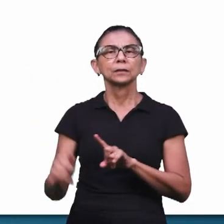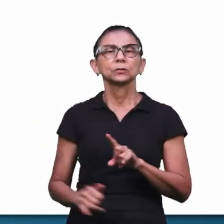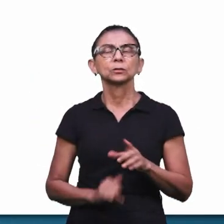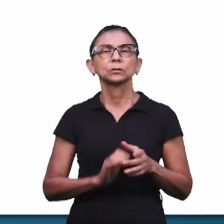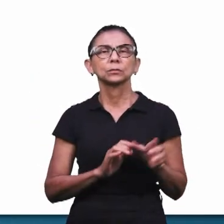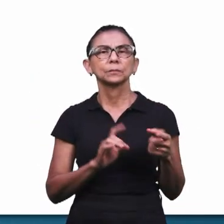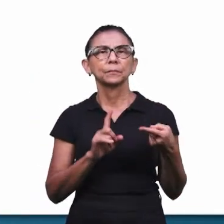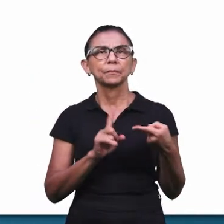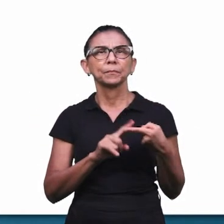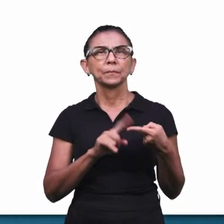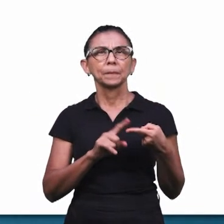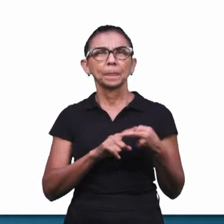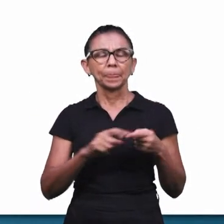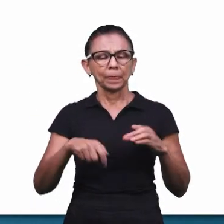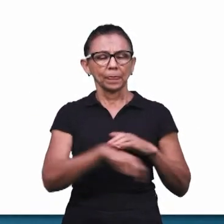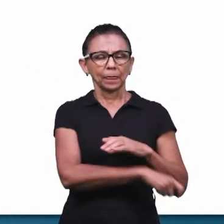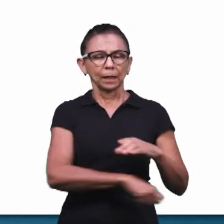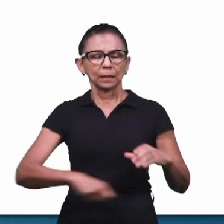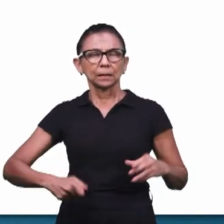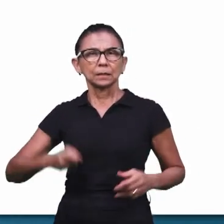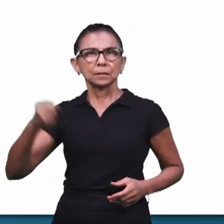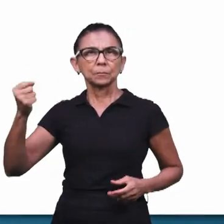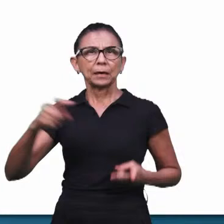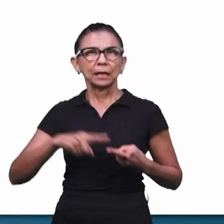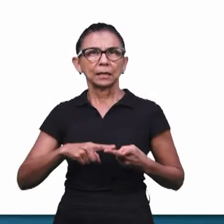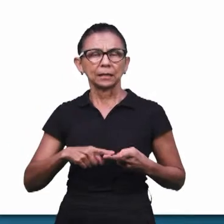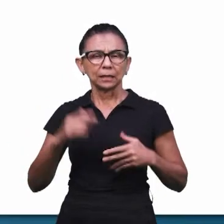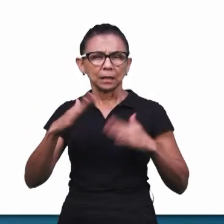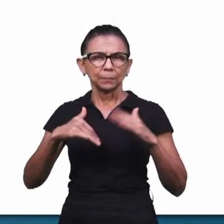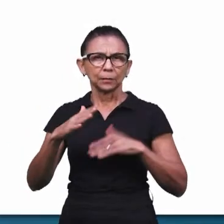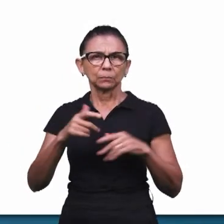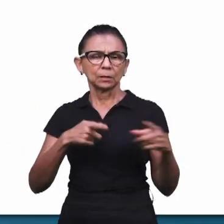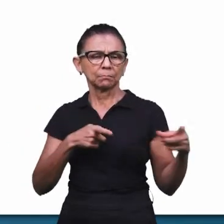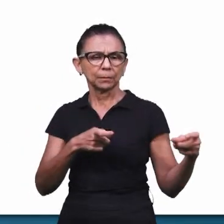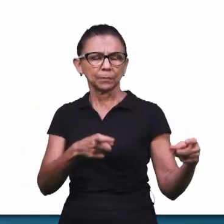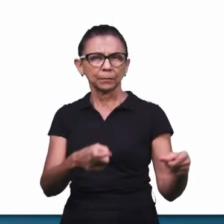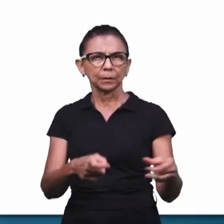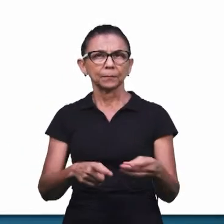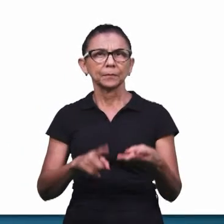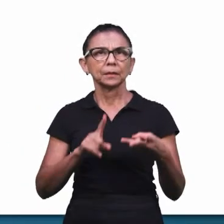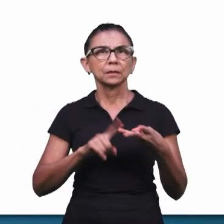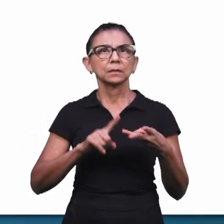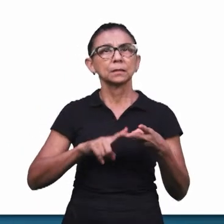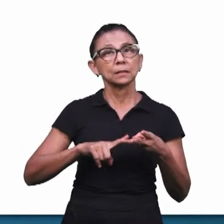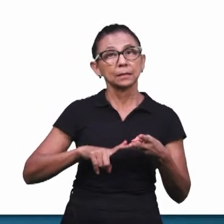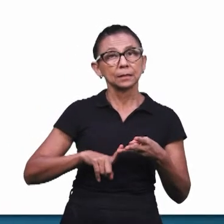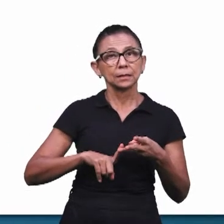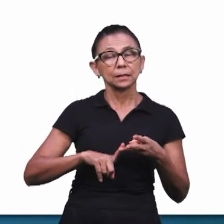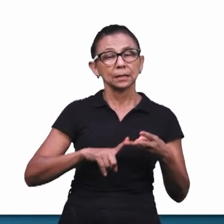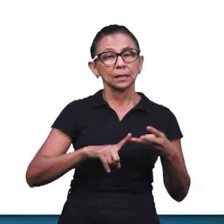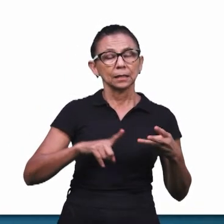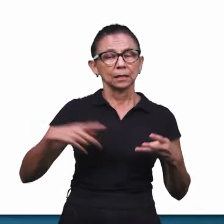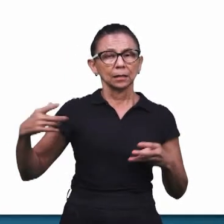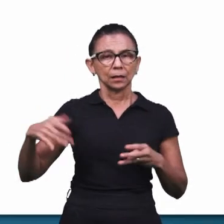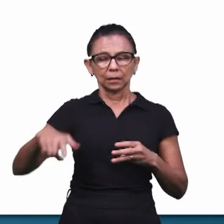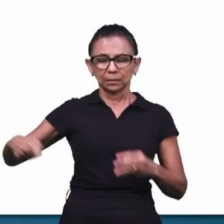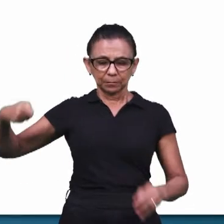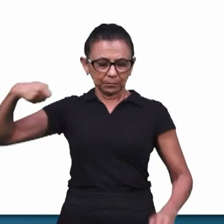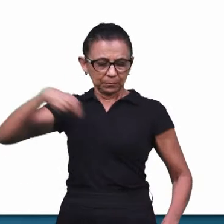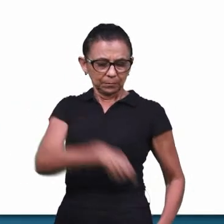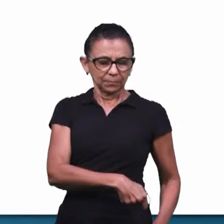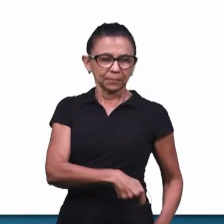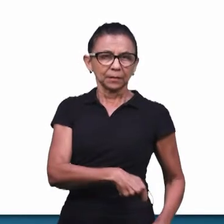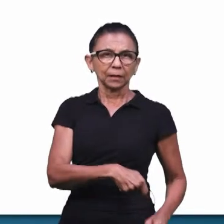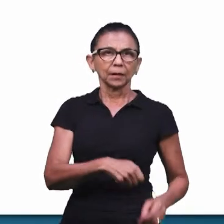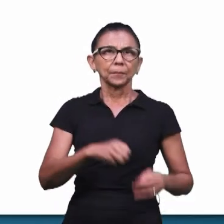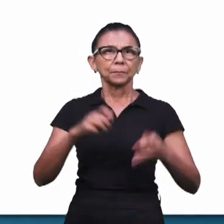expressões? A primeira, a letra A, armados de espada. A letra B, destros na guerra. A letra C, a sua espada,